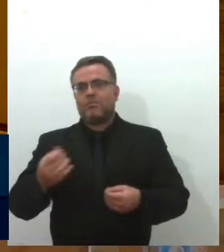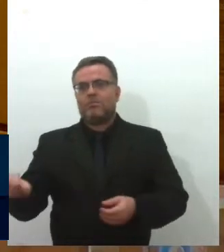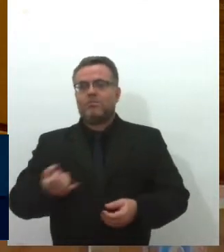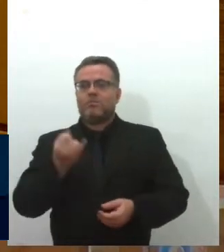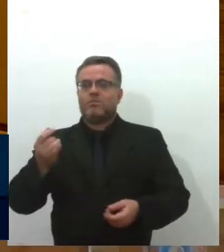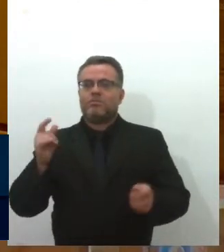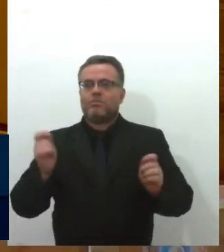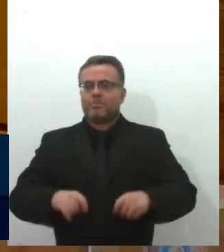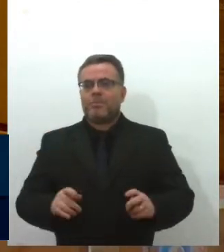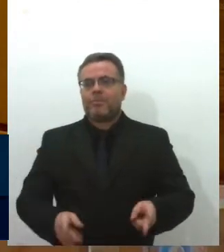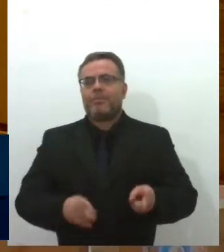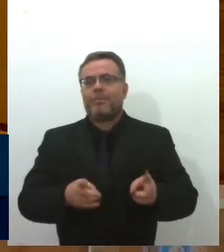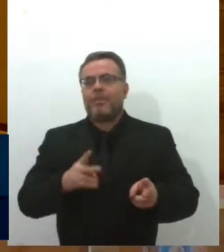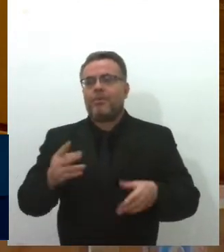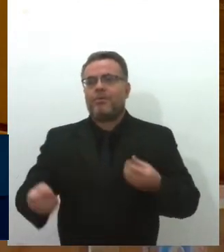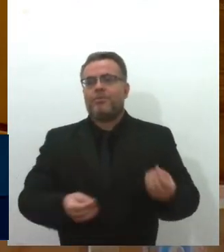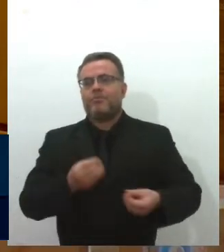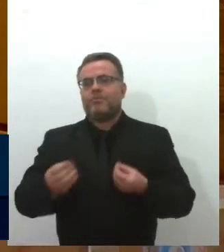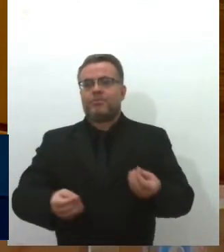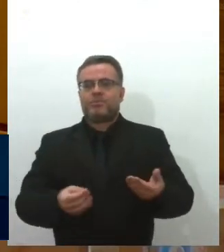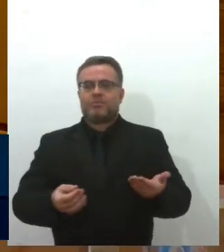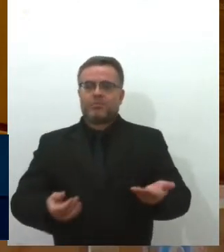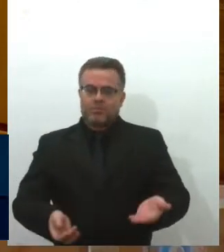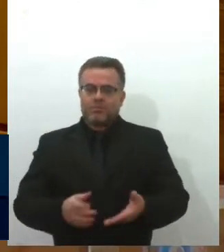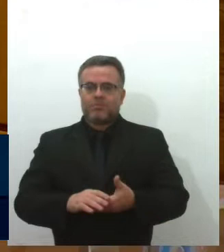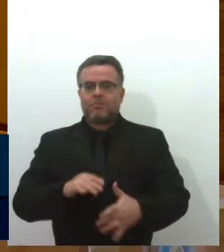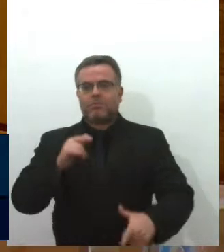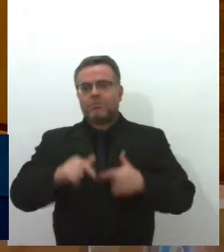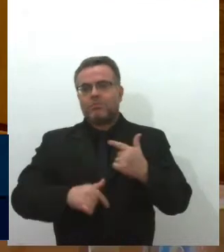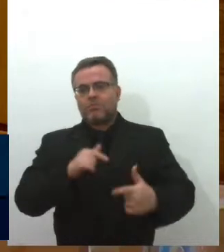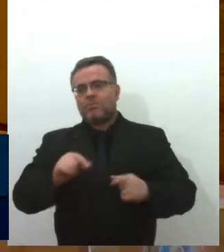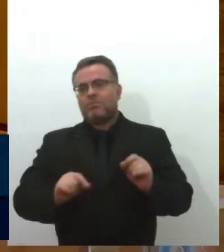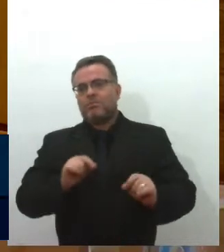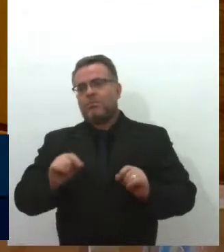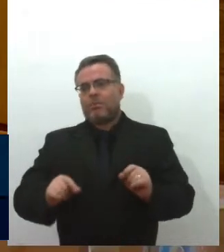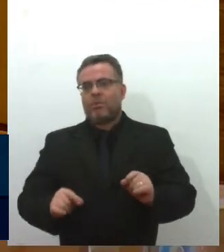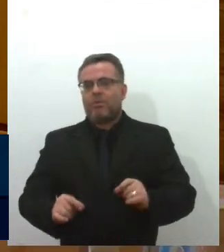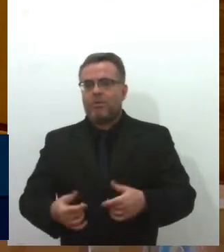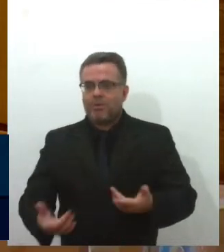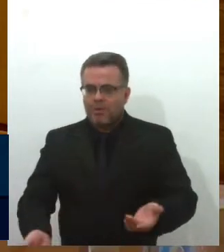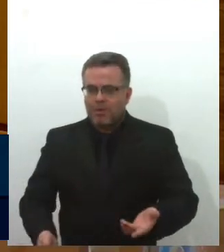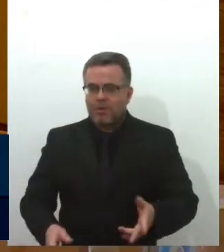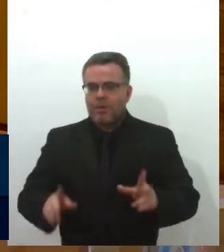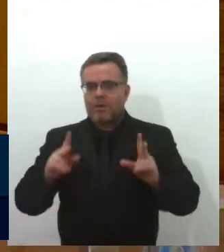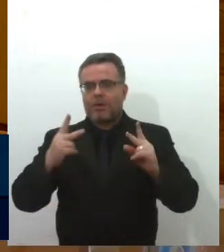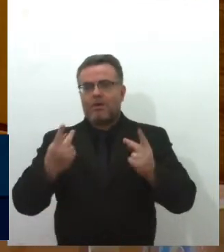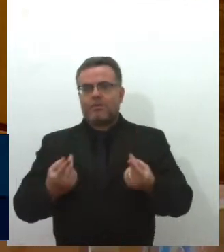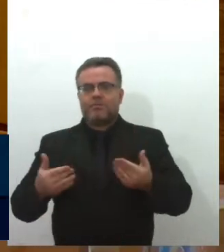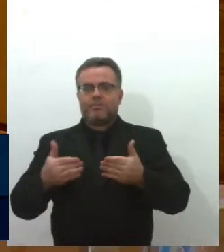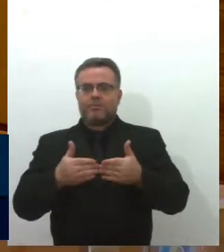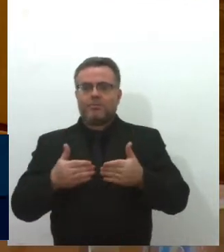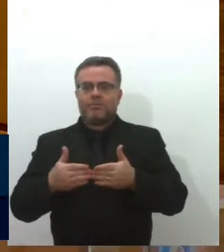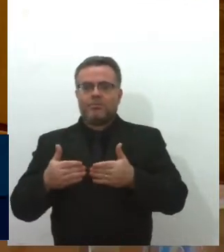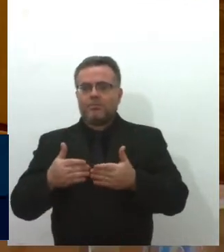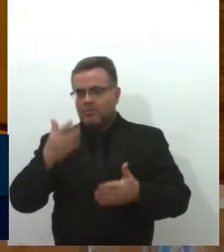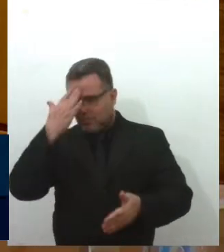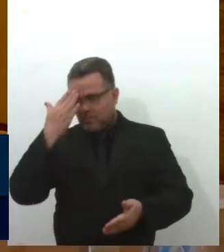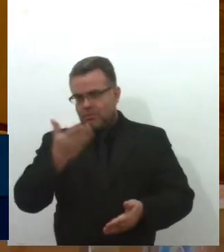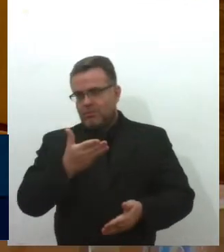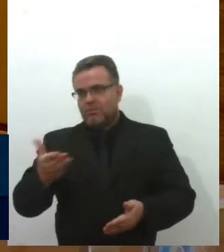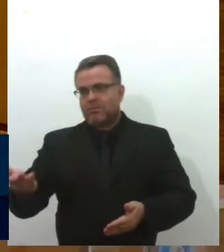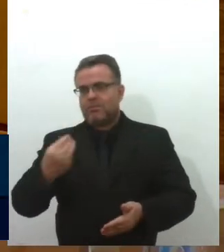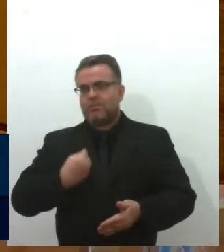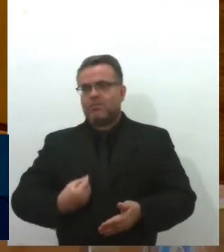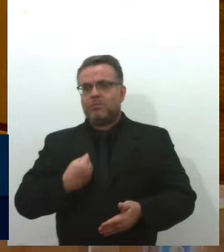realmente trabalham a questão humana. Eu agradeço a sua fala,